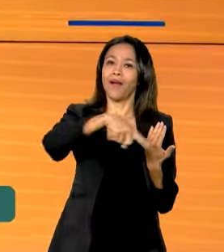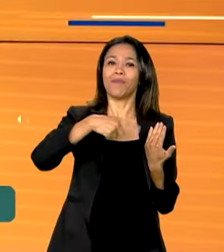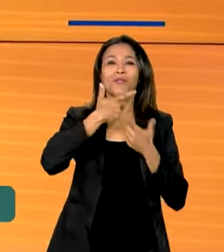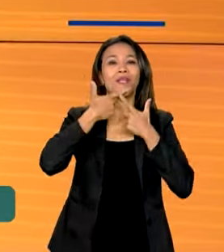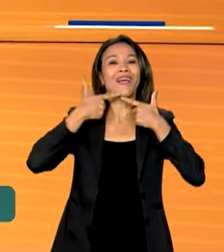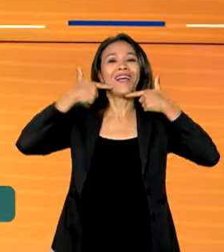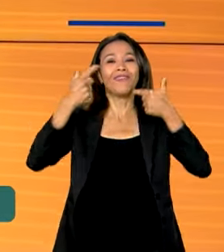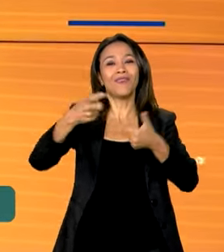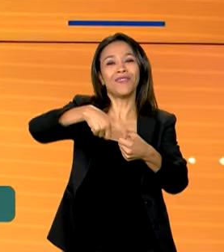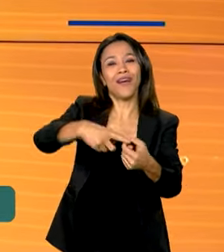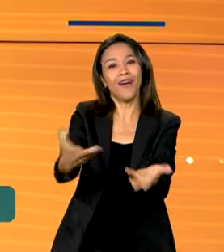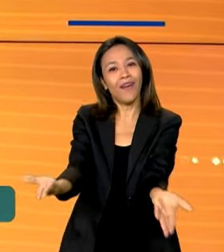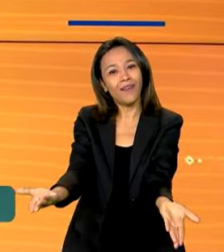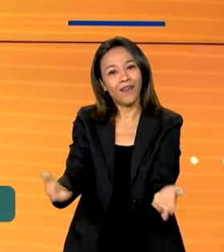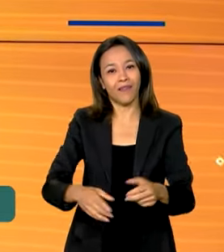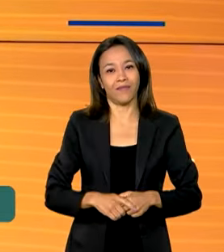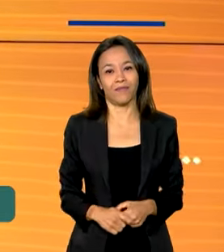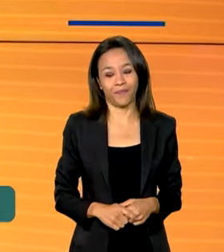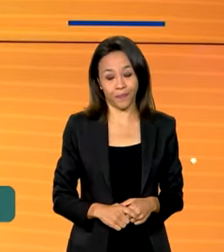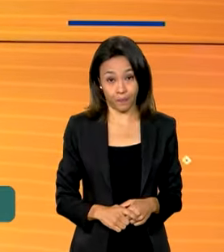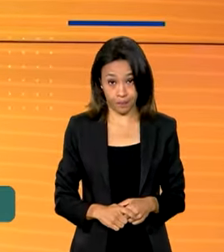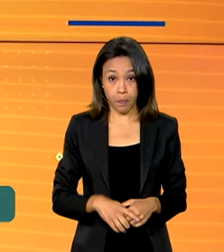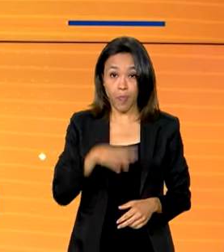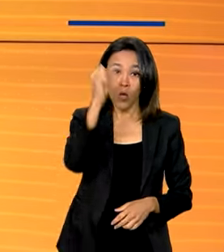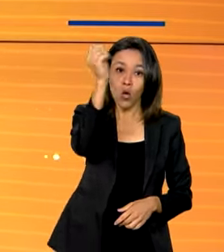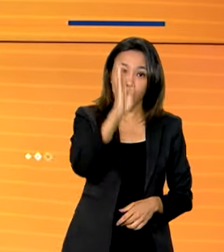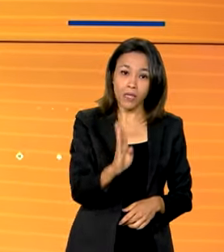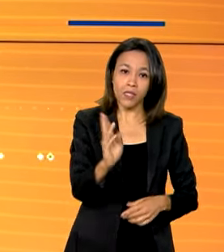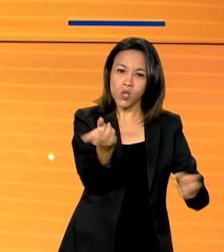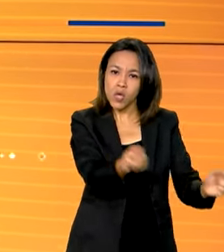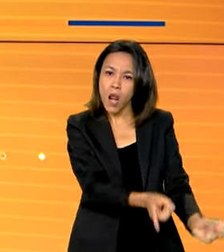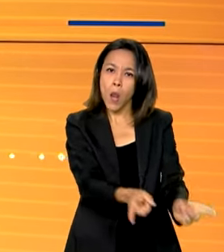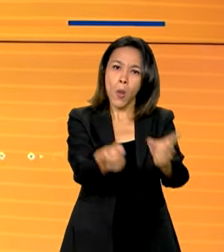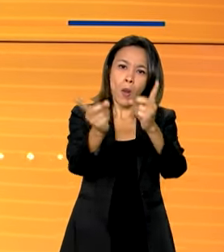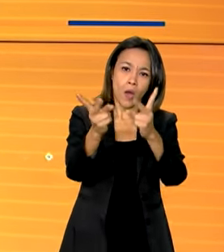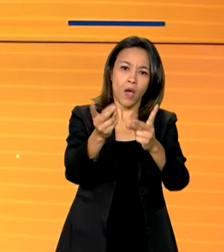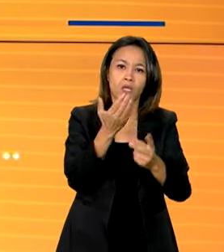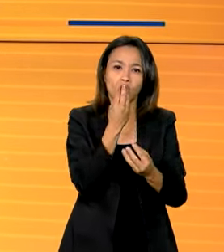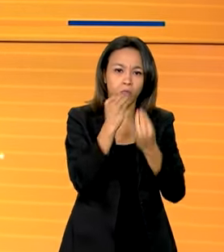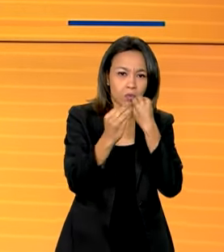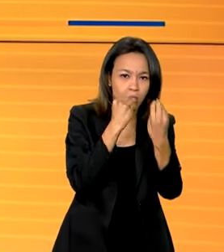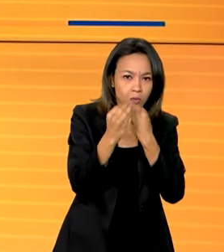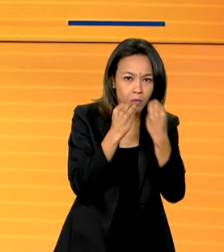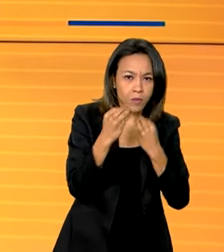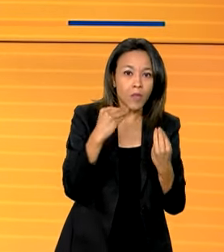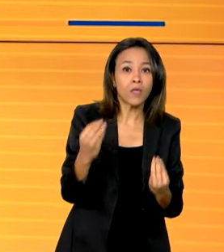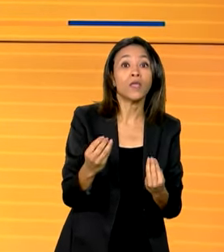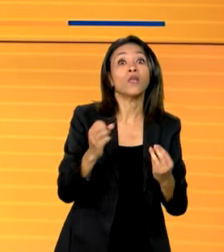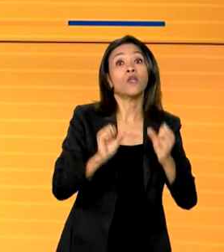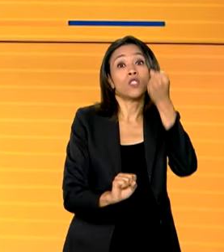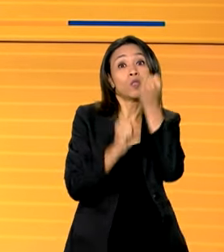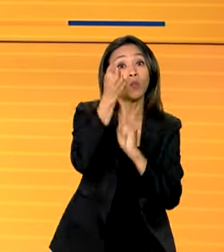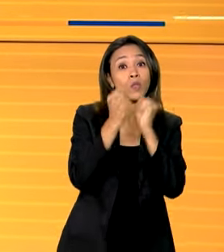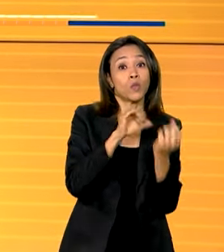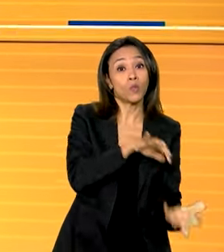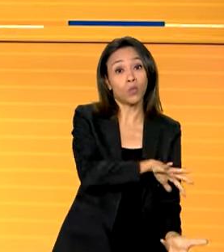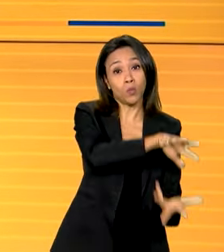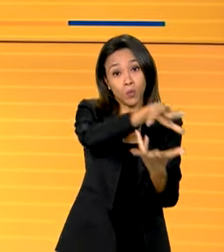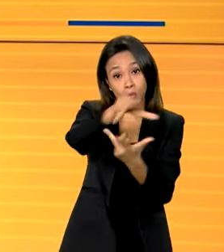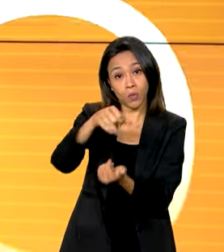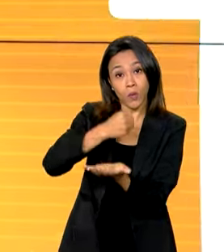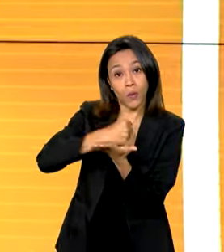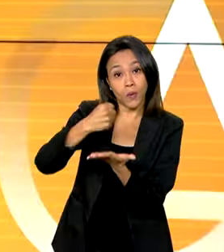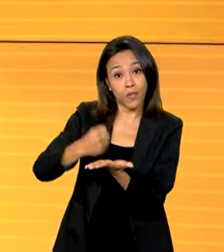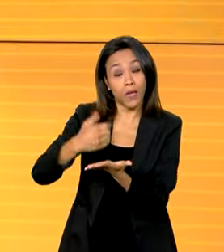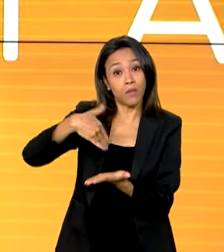a sorrir. O Brasil é o maior exportador de alimento industrial do mundo. O setor já emprega mais de 2